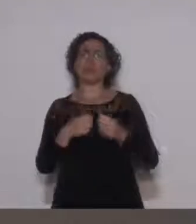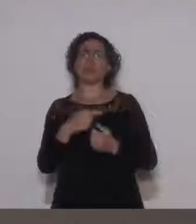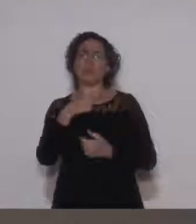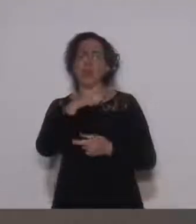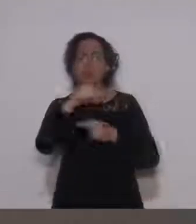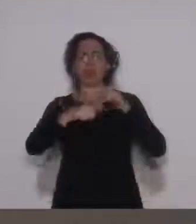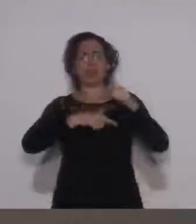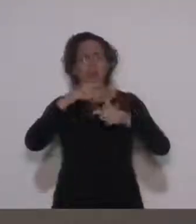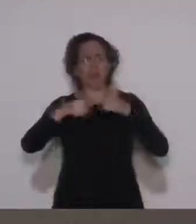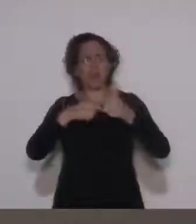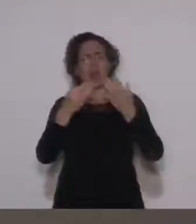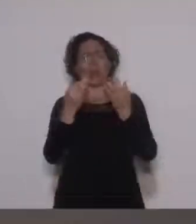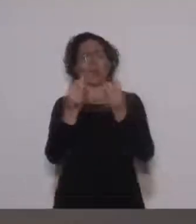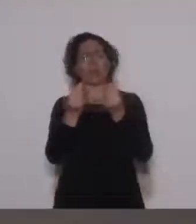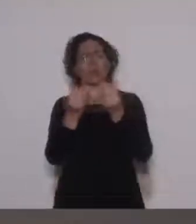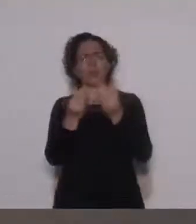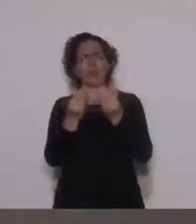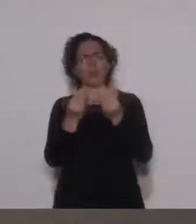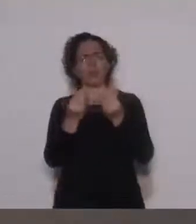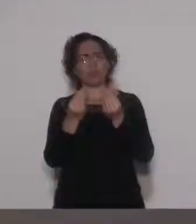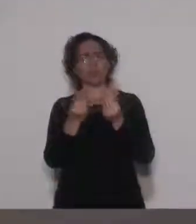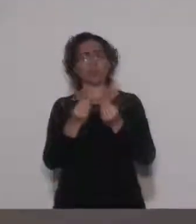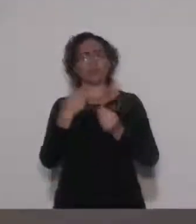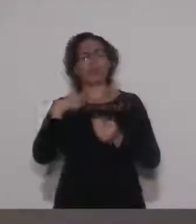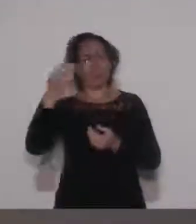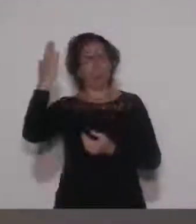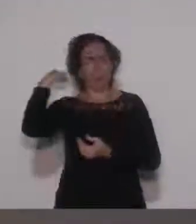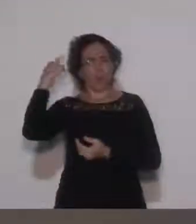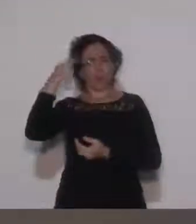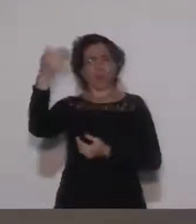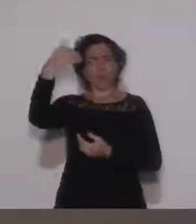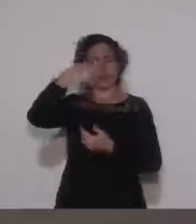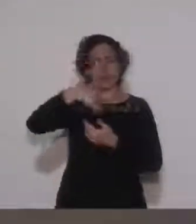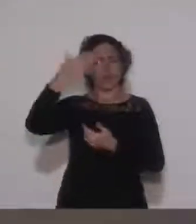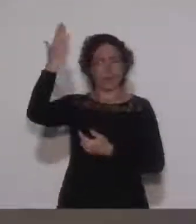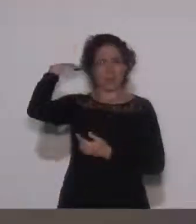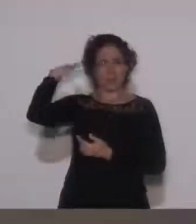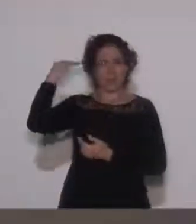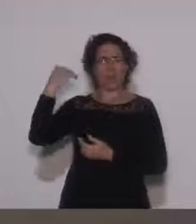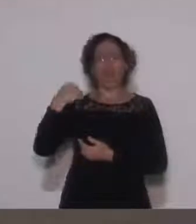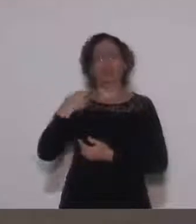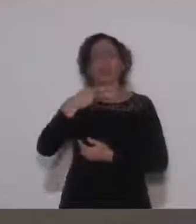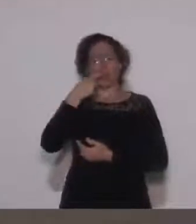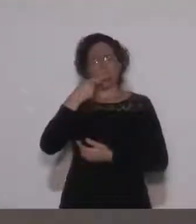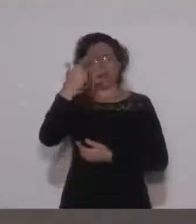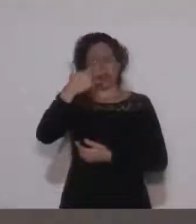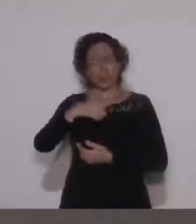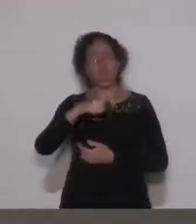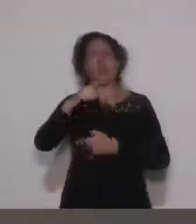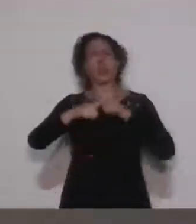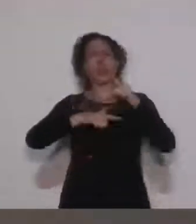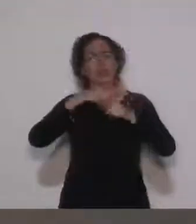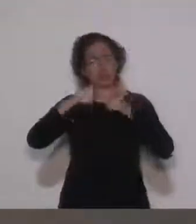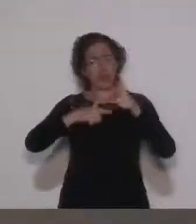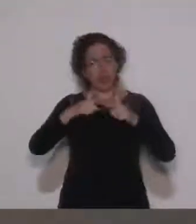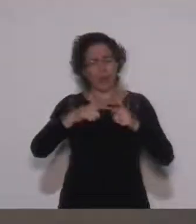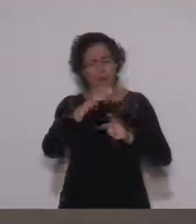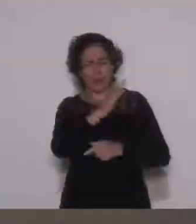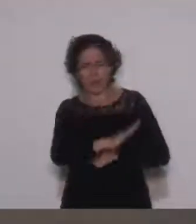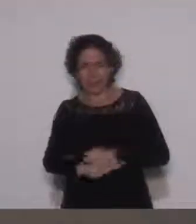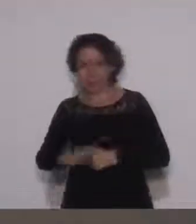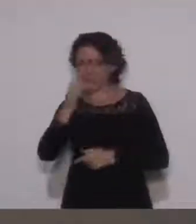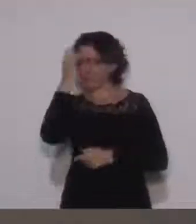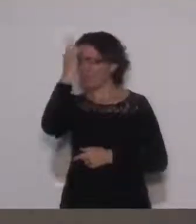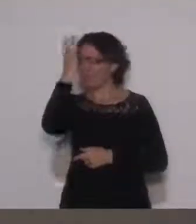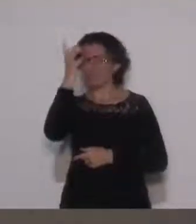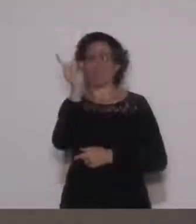tanto que vocês trabalham, como eu já falei aqui da outra vez que vocês tiveram presente. Trabalhar com crianças, Sr. Presidente, não